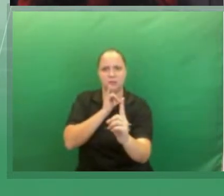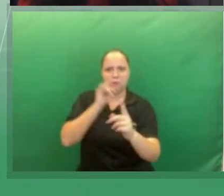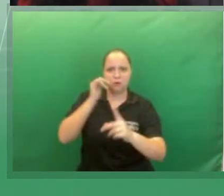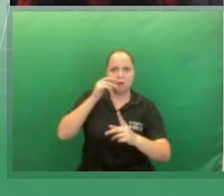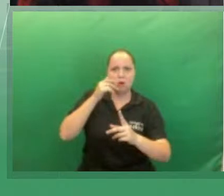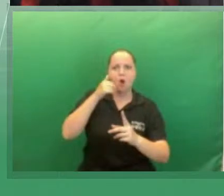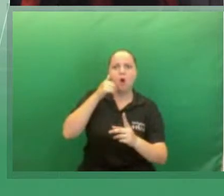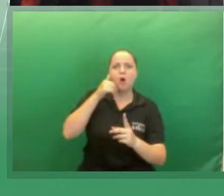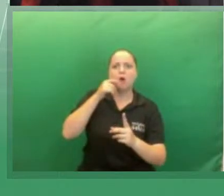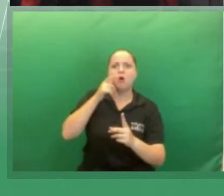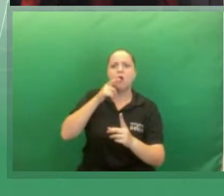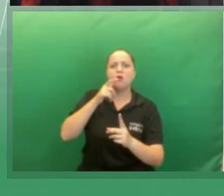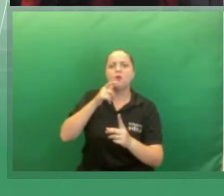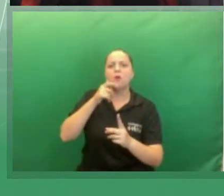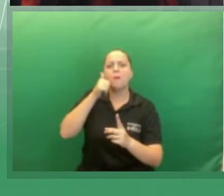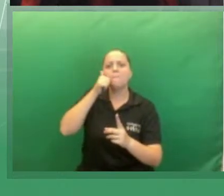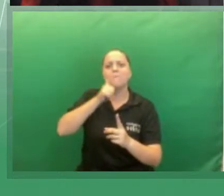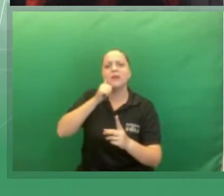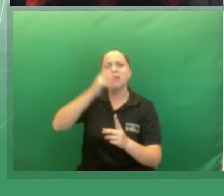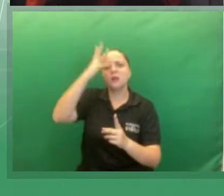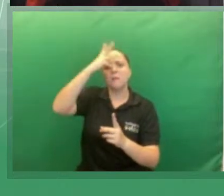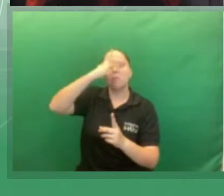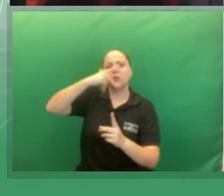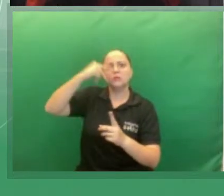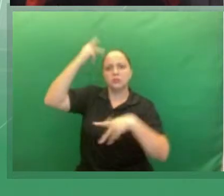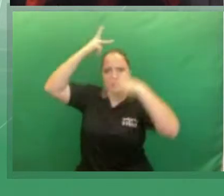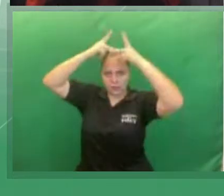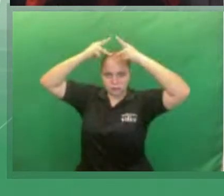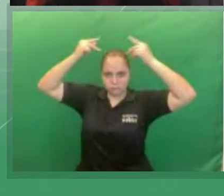no livro que coem a cor.